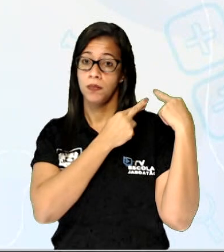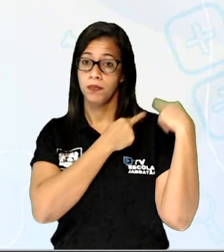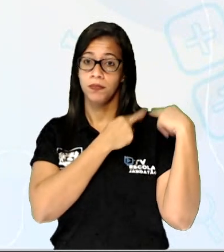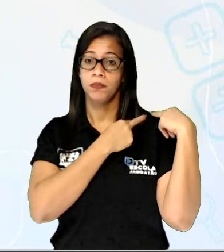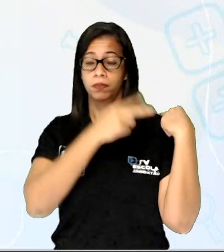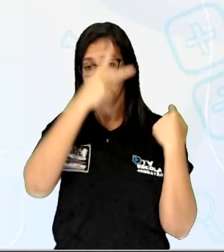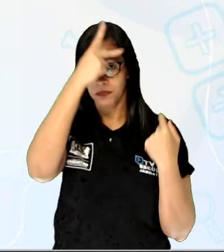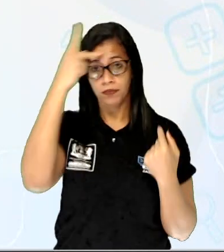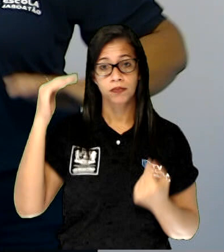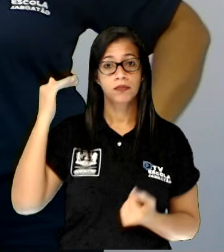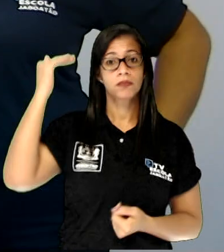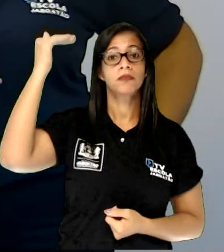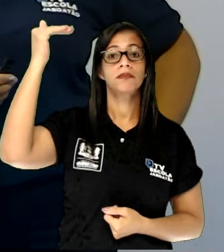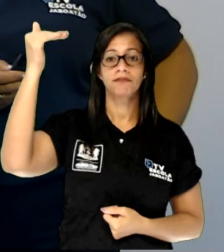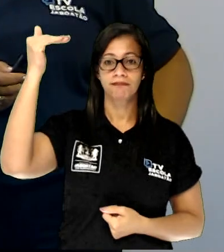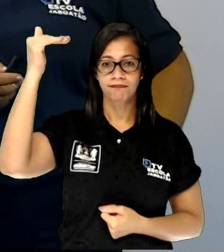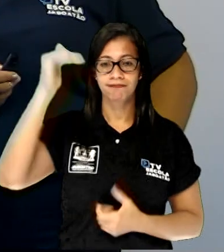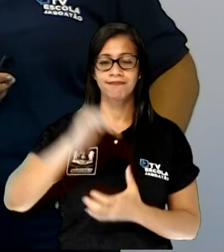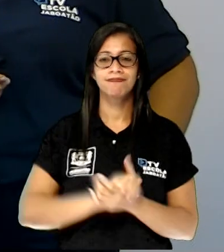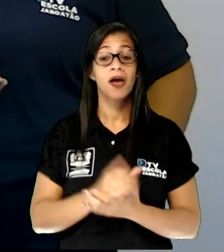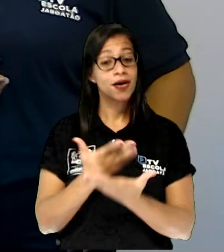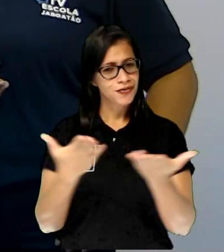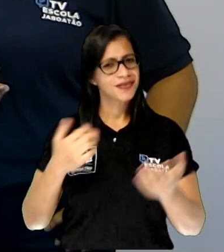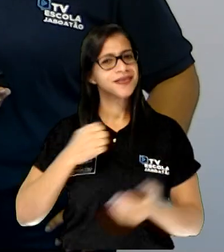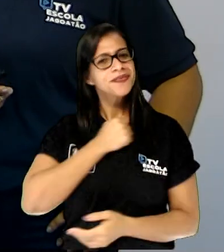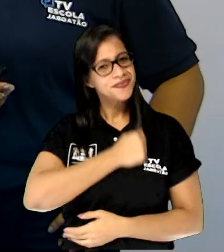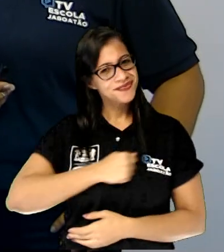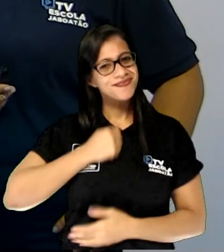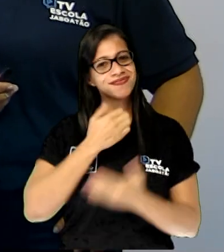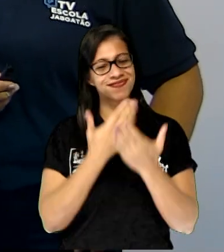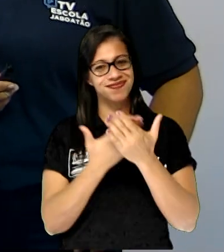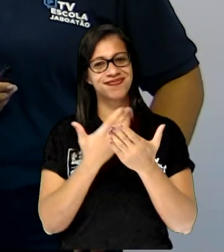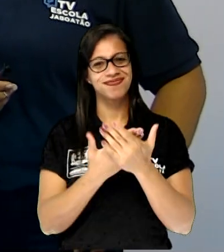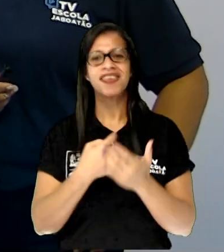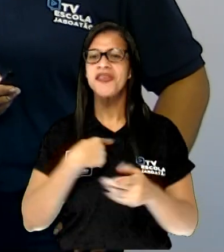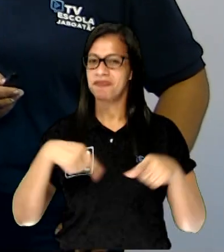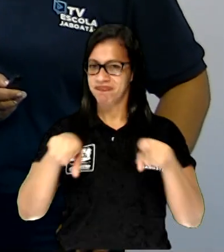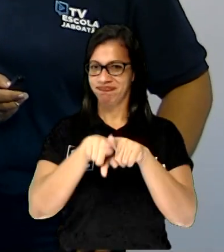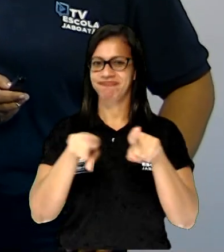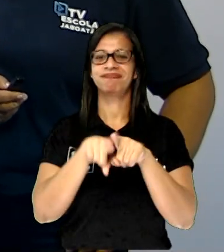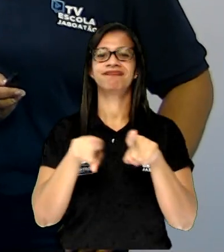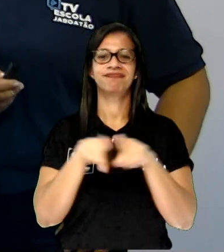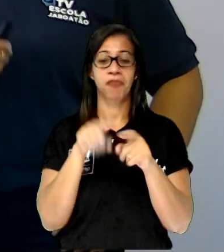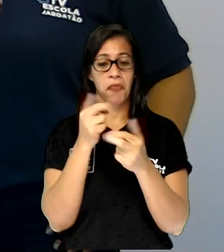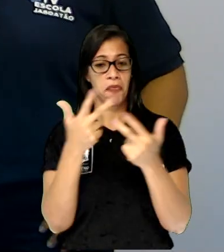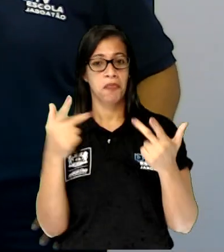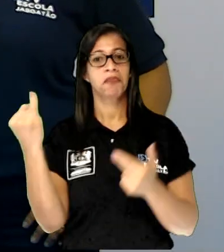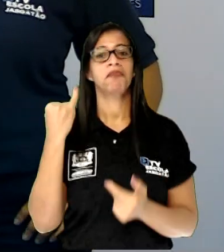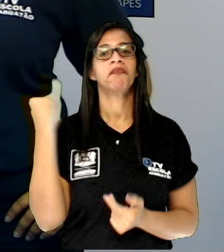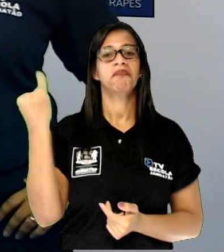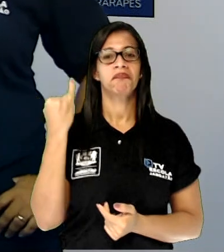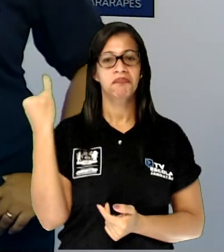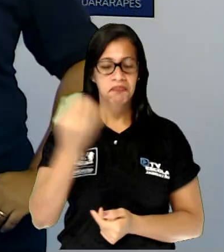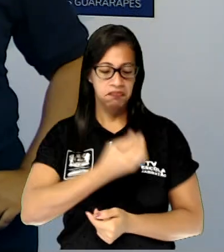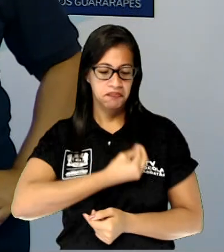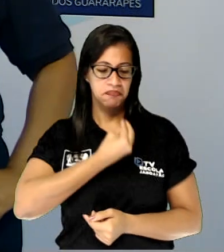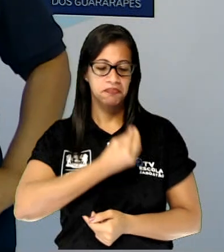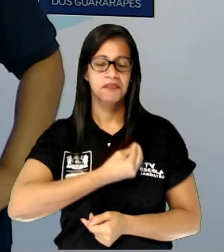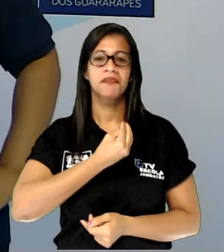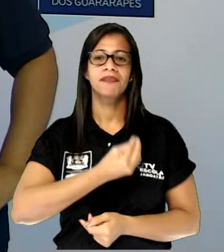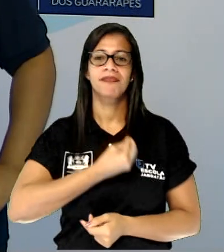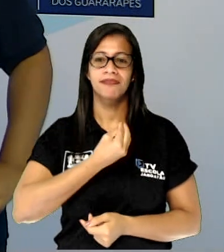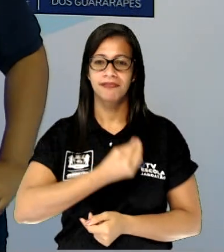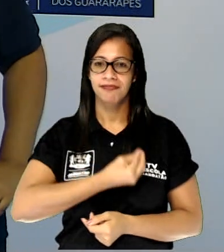vocês gostaram dessa aula? Eu gostei muito, viu? Muitas coisas importantes pra nossa vida e pra